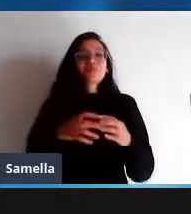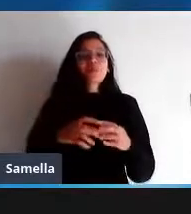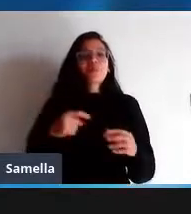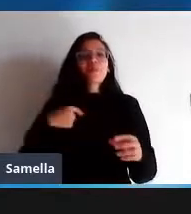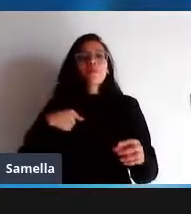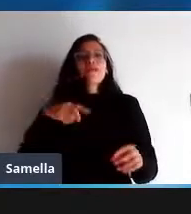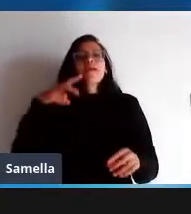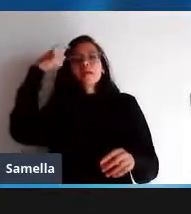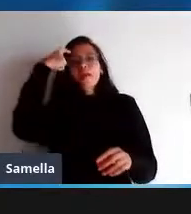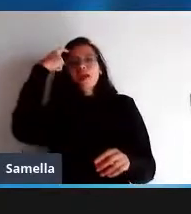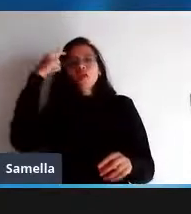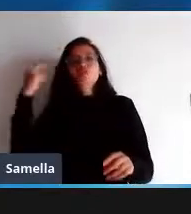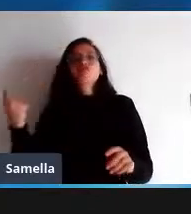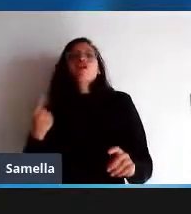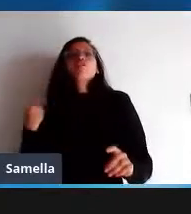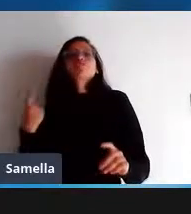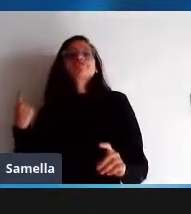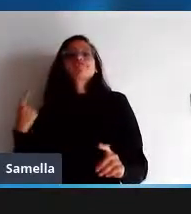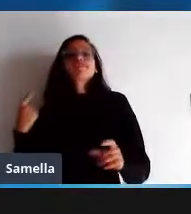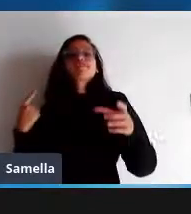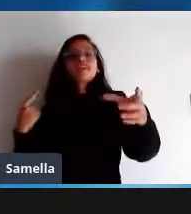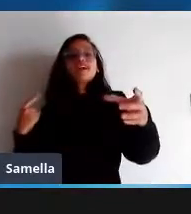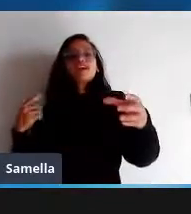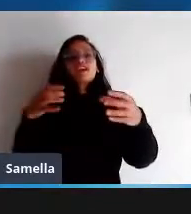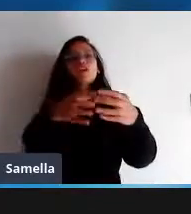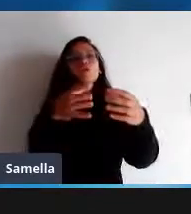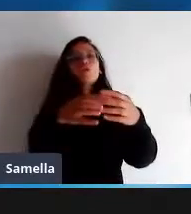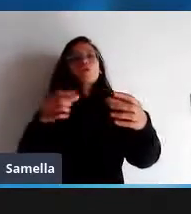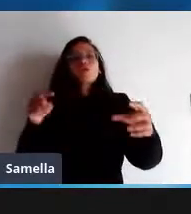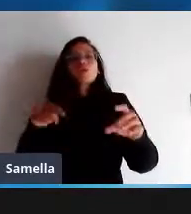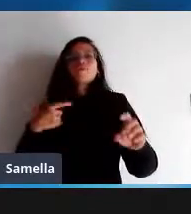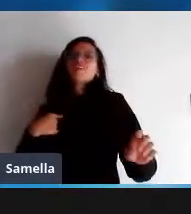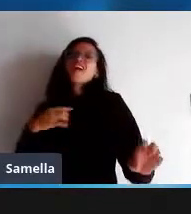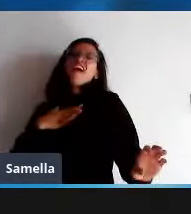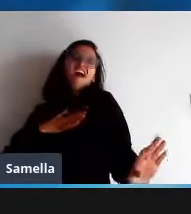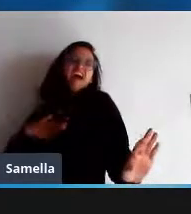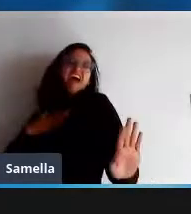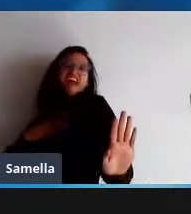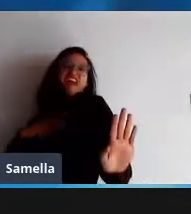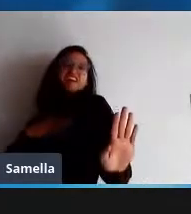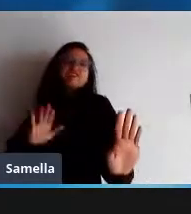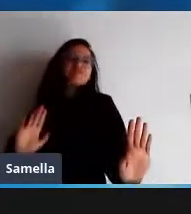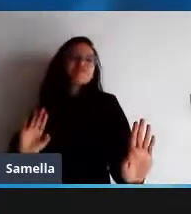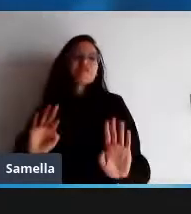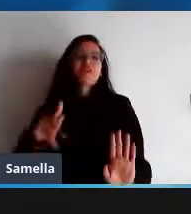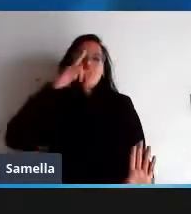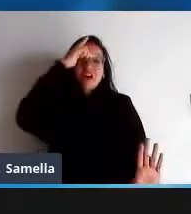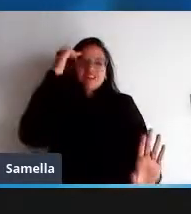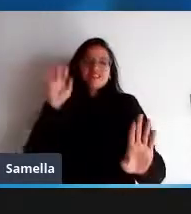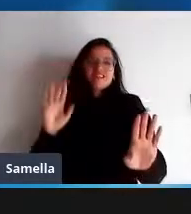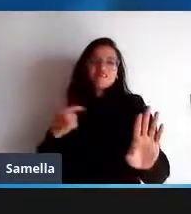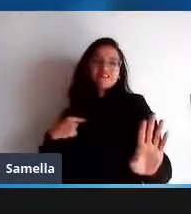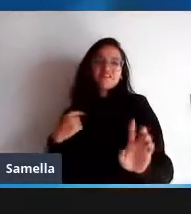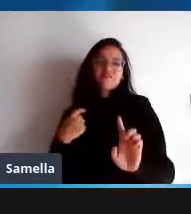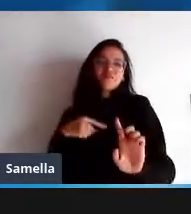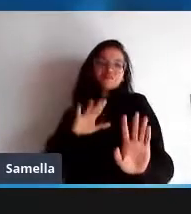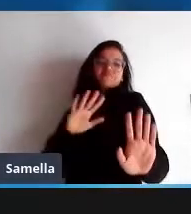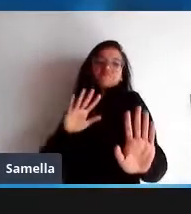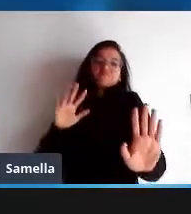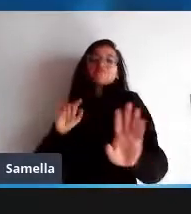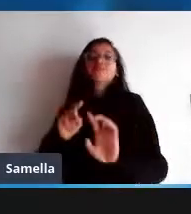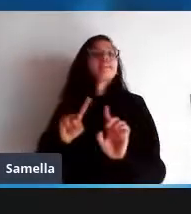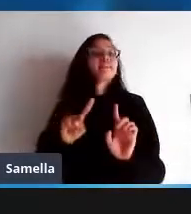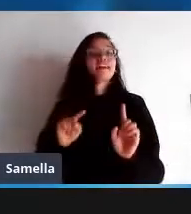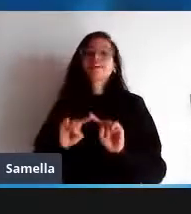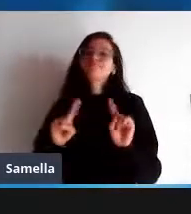uma natureza gregária você pode dizer assim eu não gosto de viver com outras pessoas eu não quero interagir com os outros mas